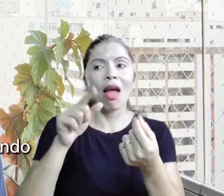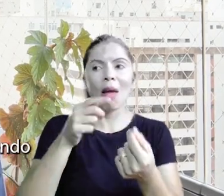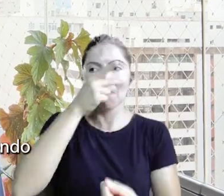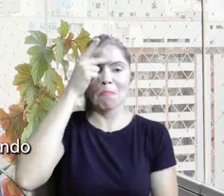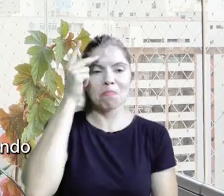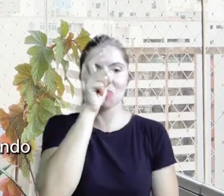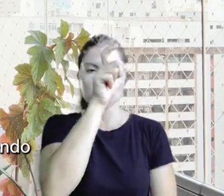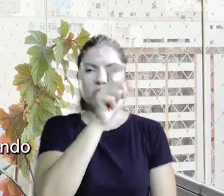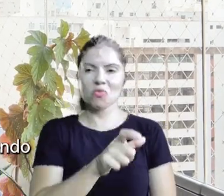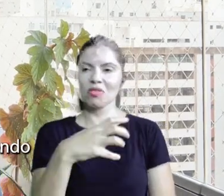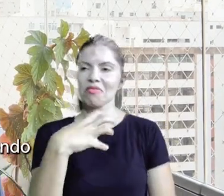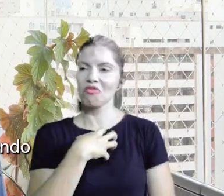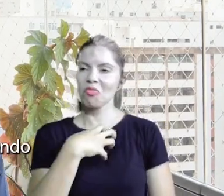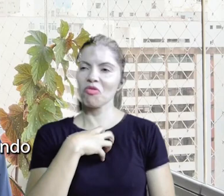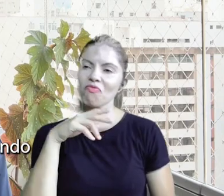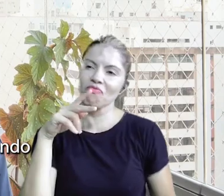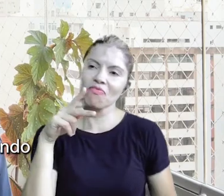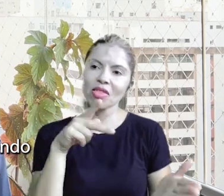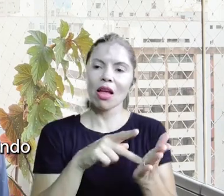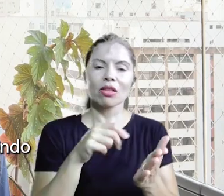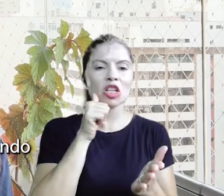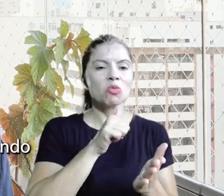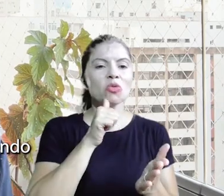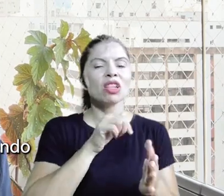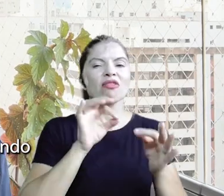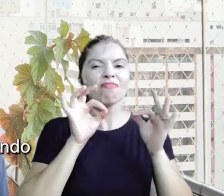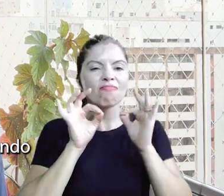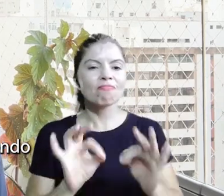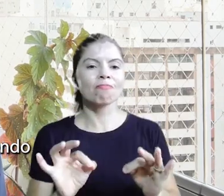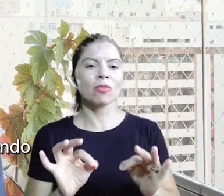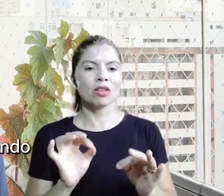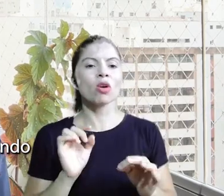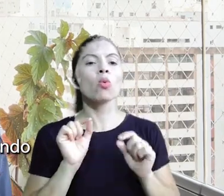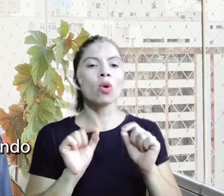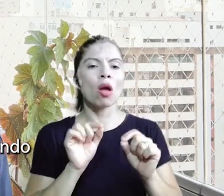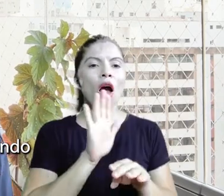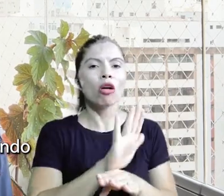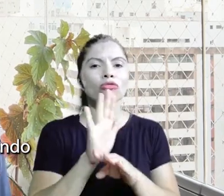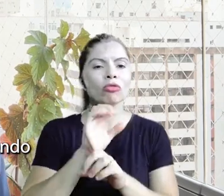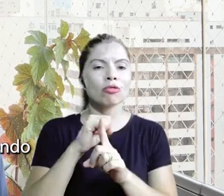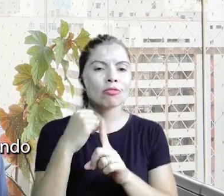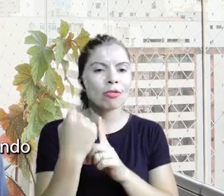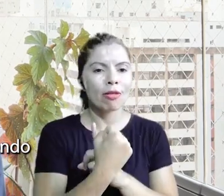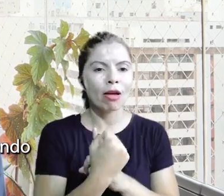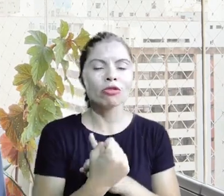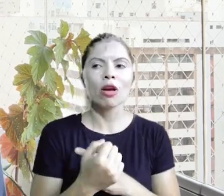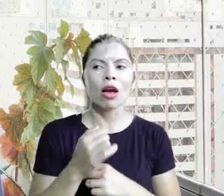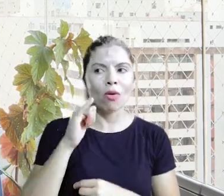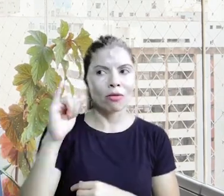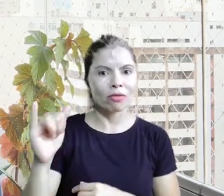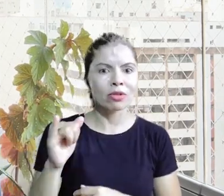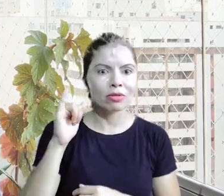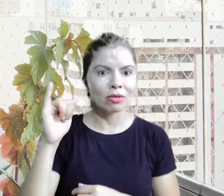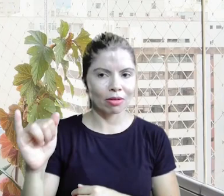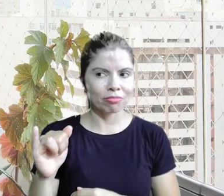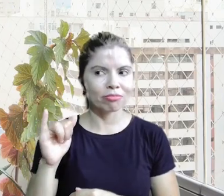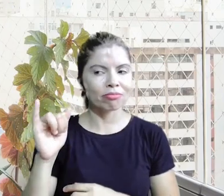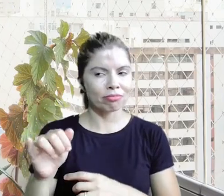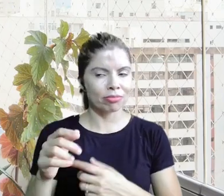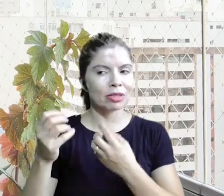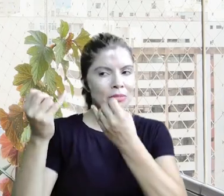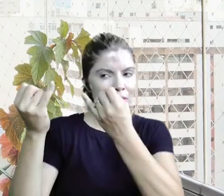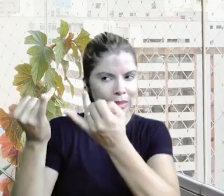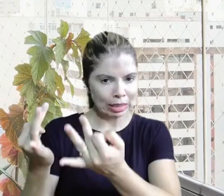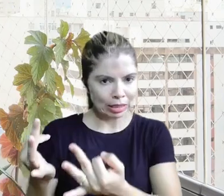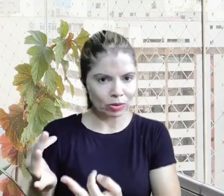falando de pessoas, de mulheres que estão fazendo de fato a diferença na comunidade. E eu ia contando para ela. E